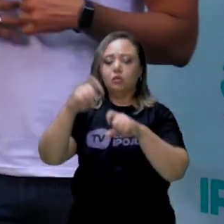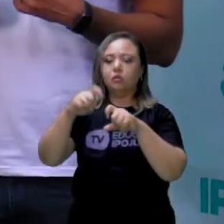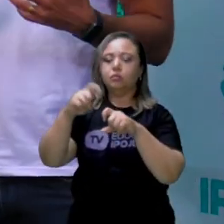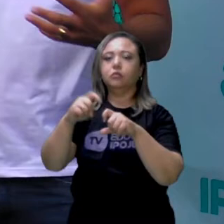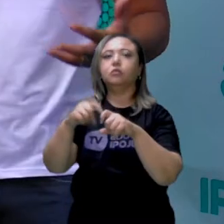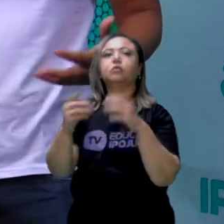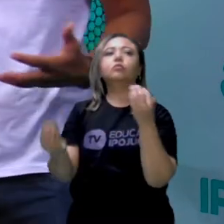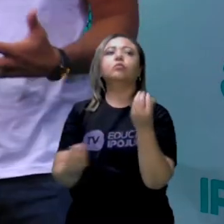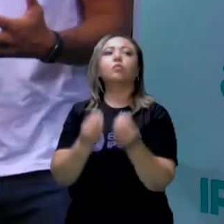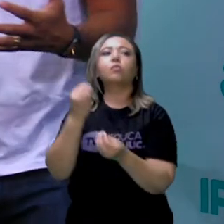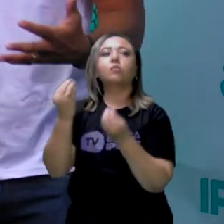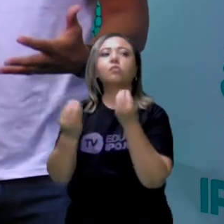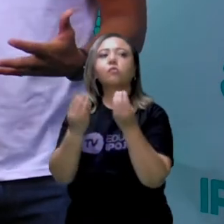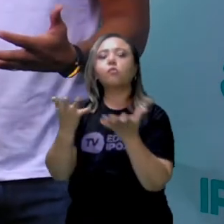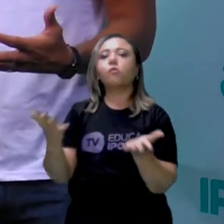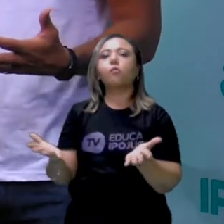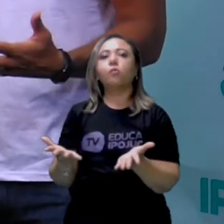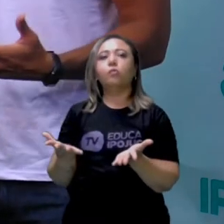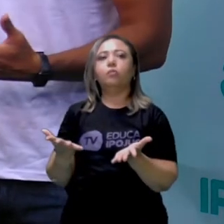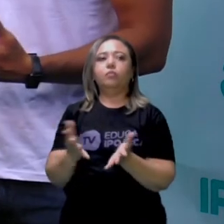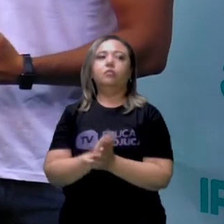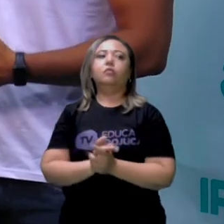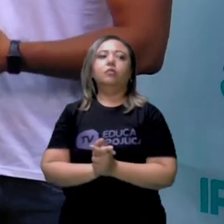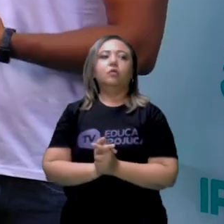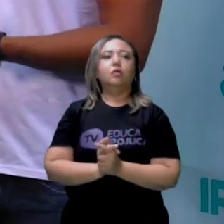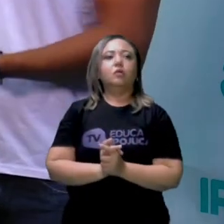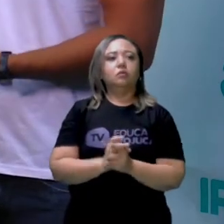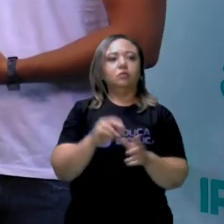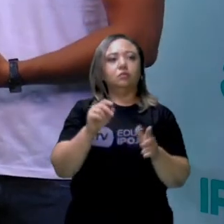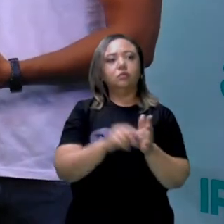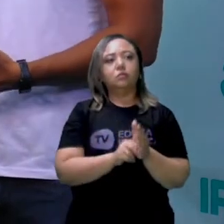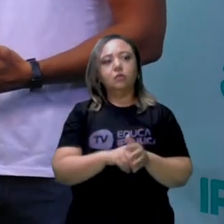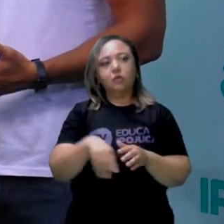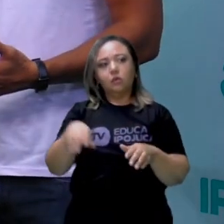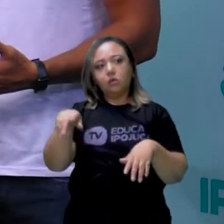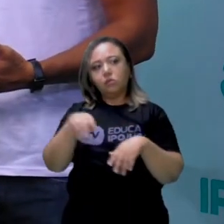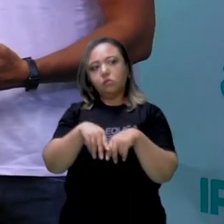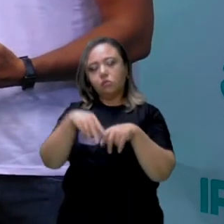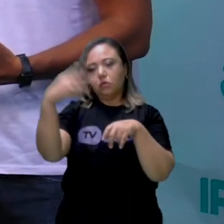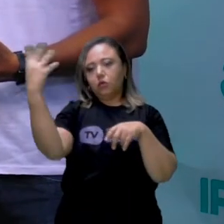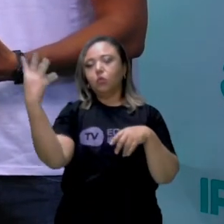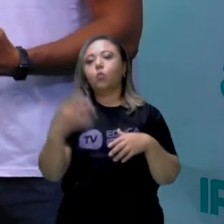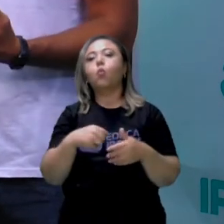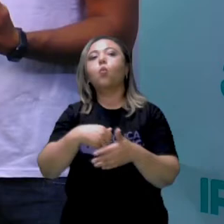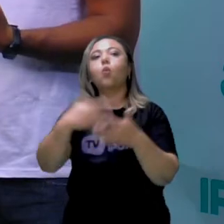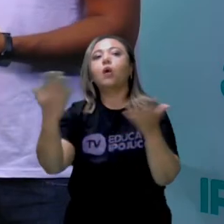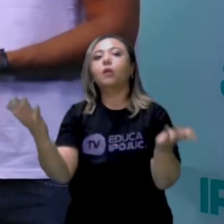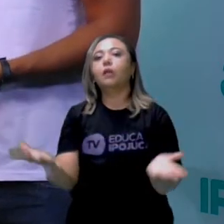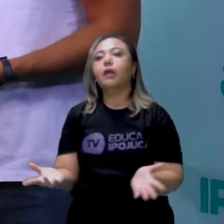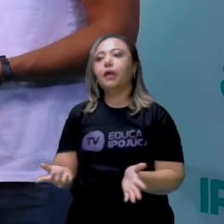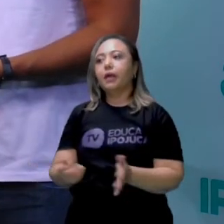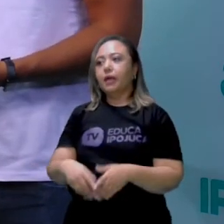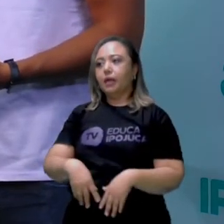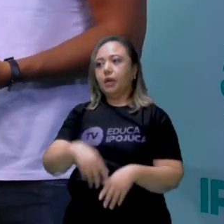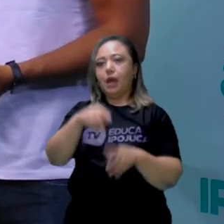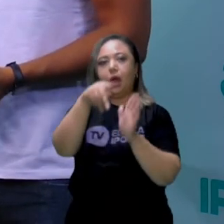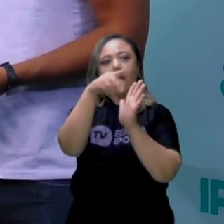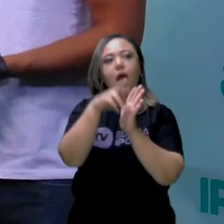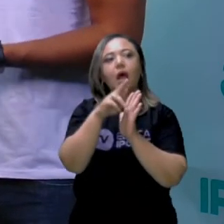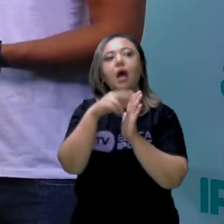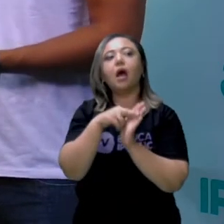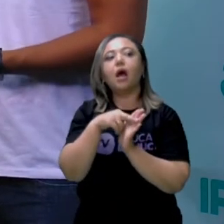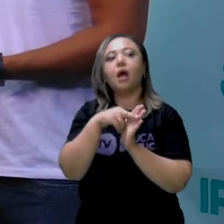-higienista? Como ele era visto e estudado? Quais eram os propósitos do movimento médico-higienista?